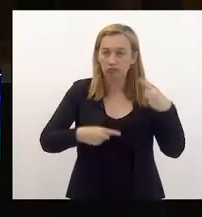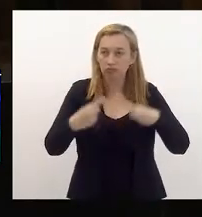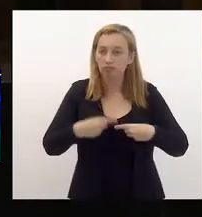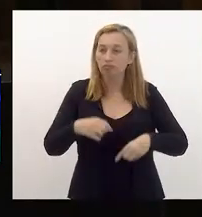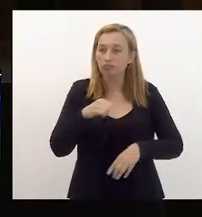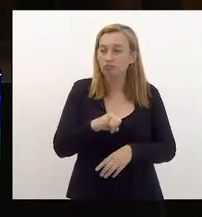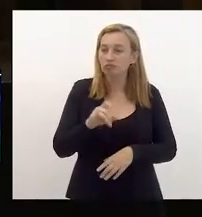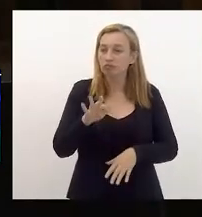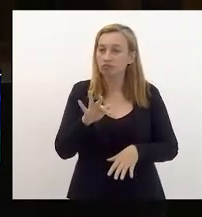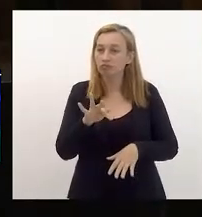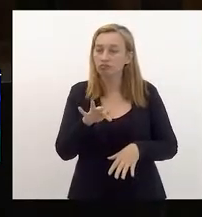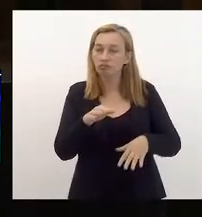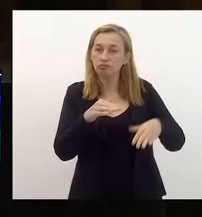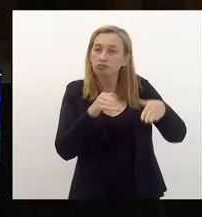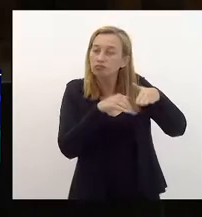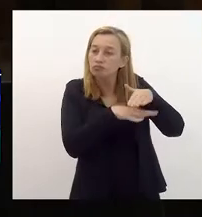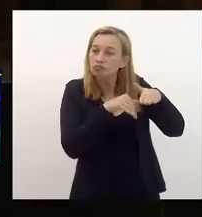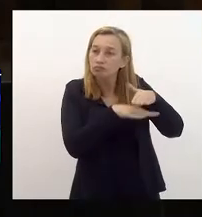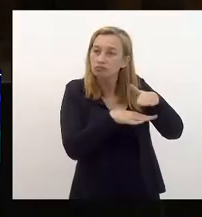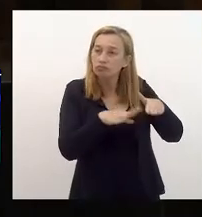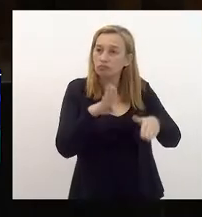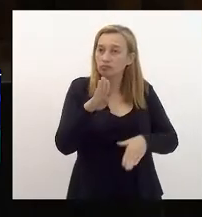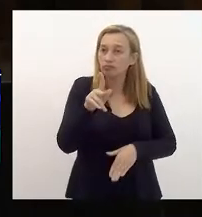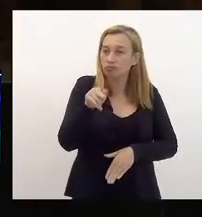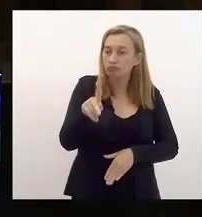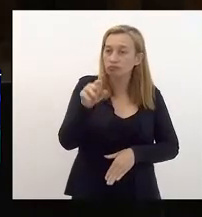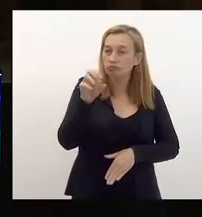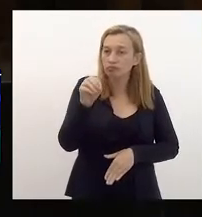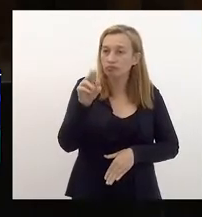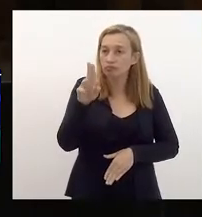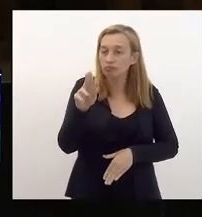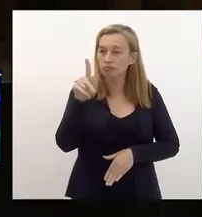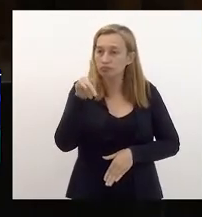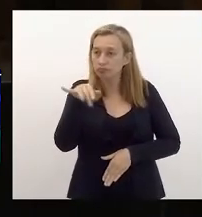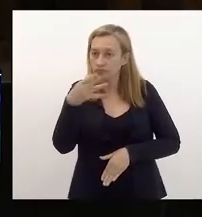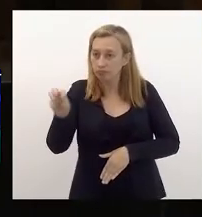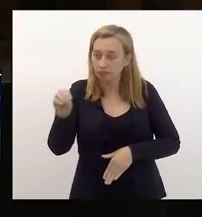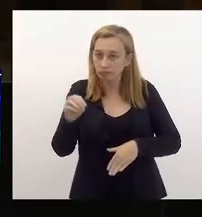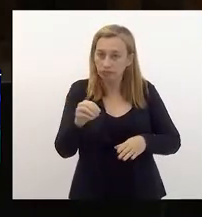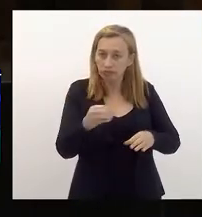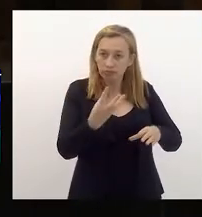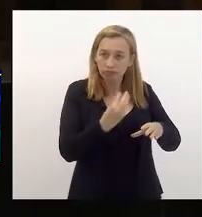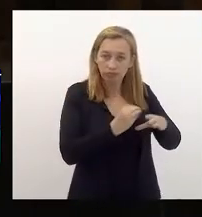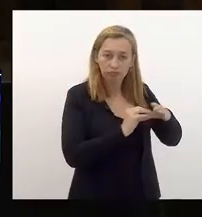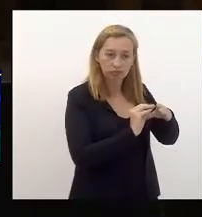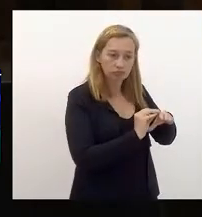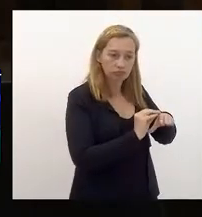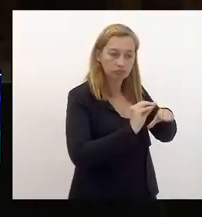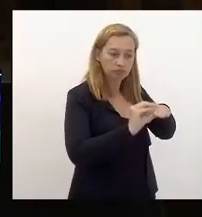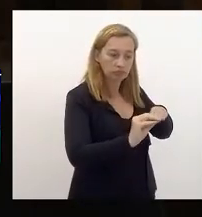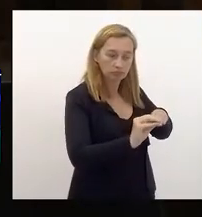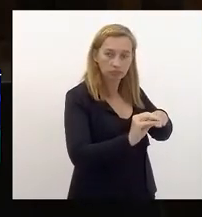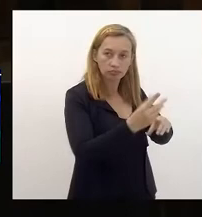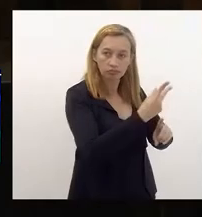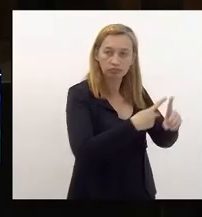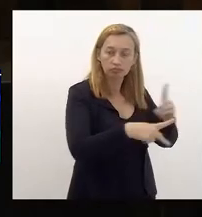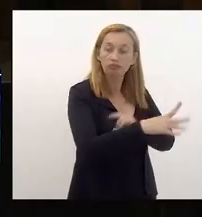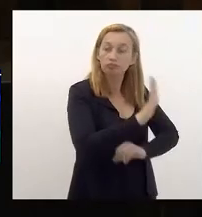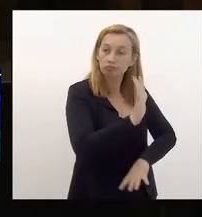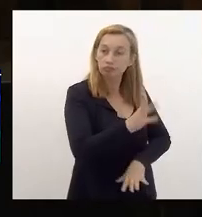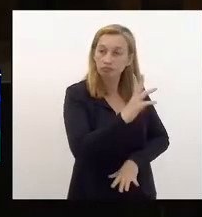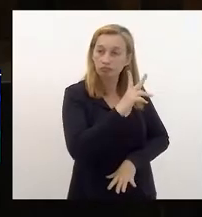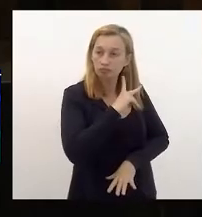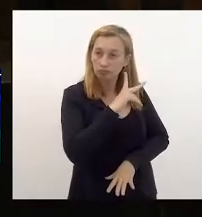para fazer um fundo de poupança, a própria destinação dos recursos para o Rio Previdência já cumprem esse papel,